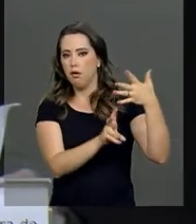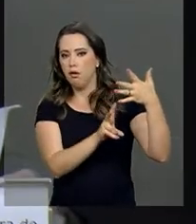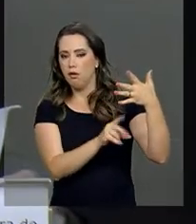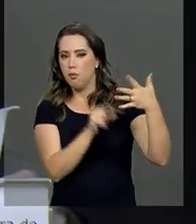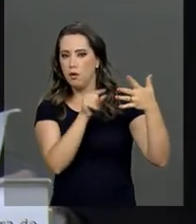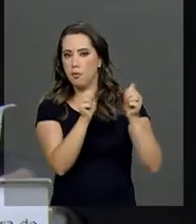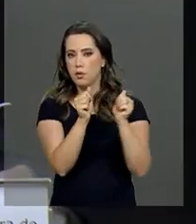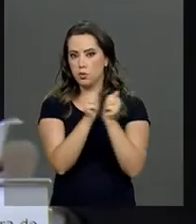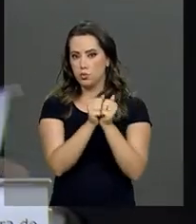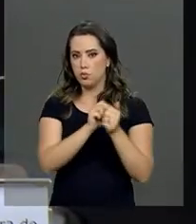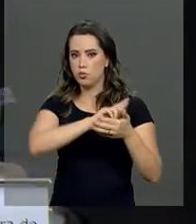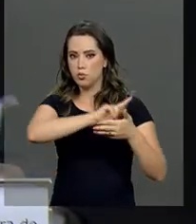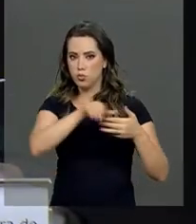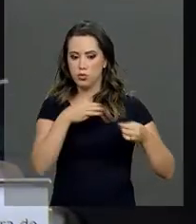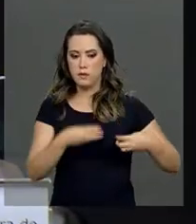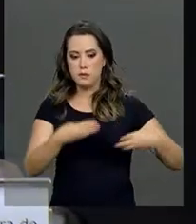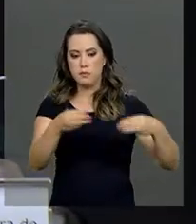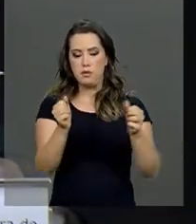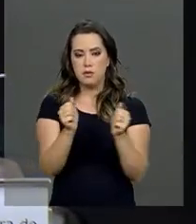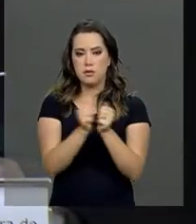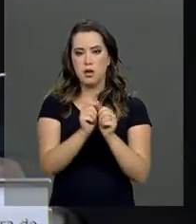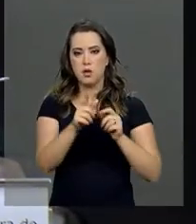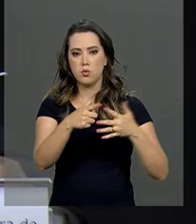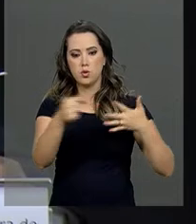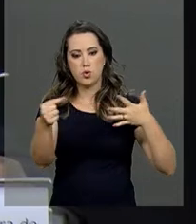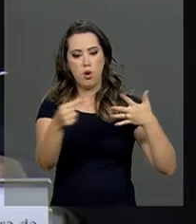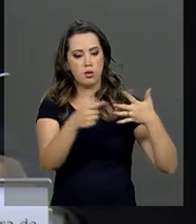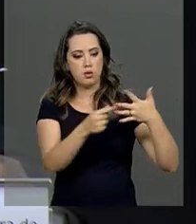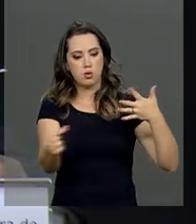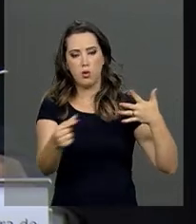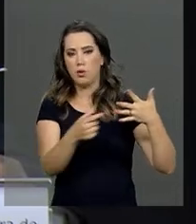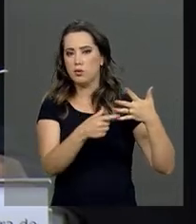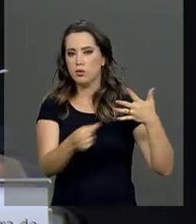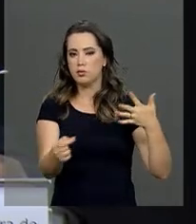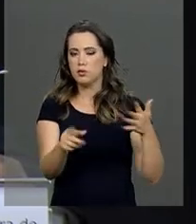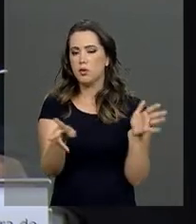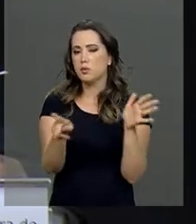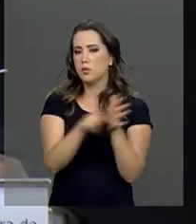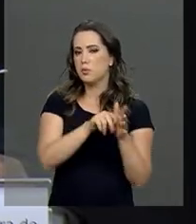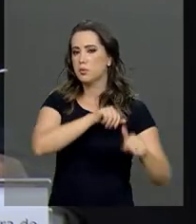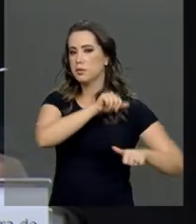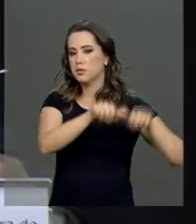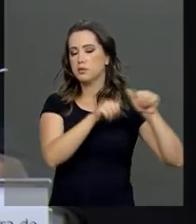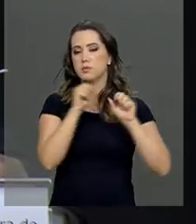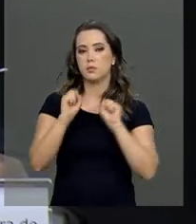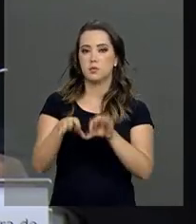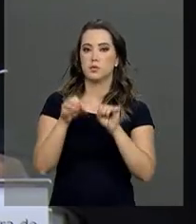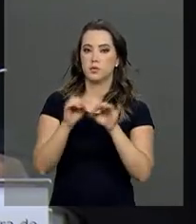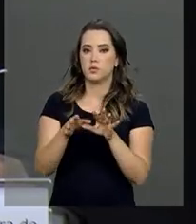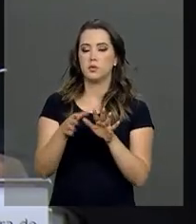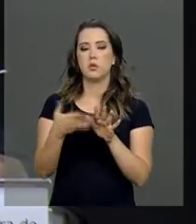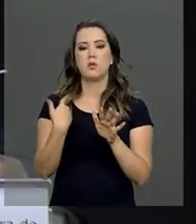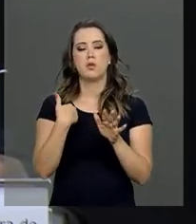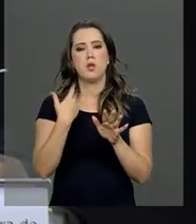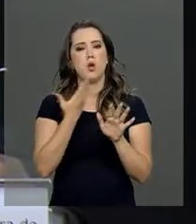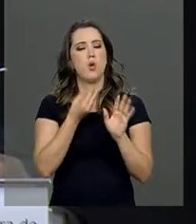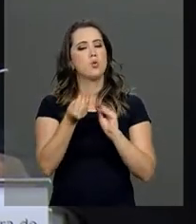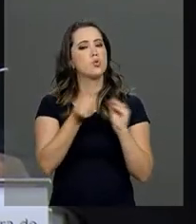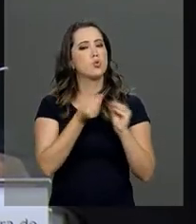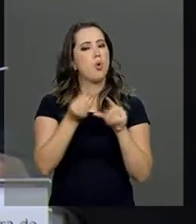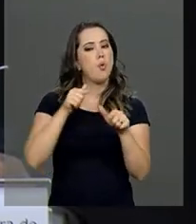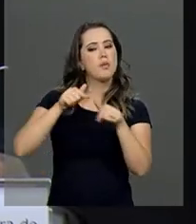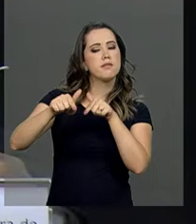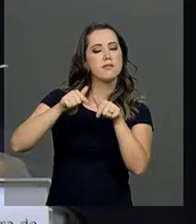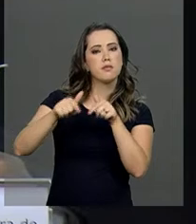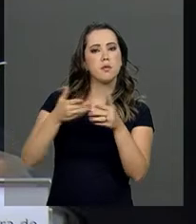Tecnologia e FINEP são a personalização do ensino, a metodologia ativa de